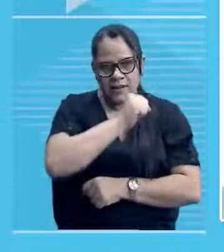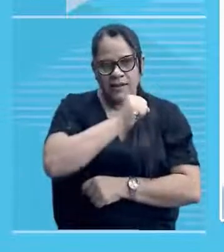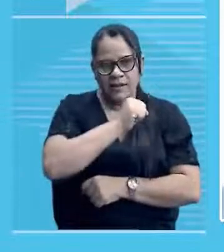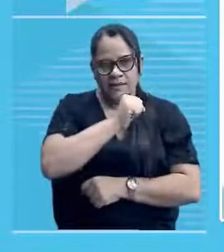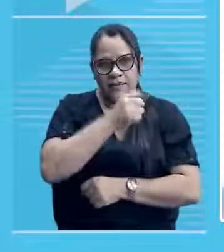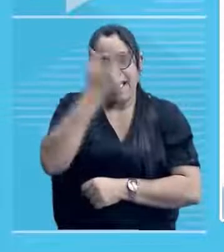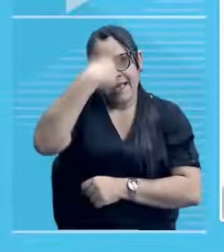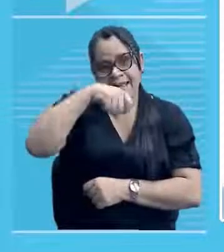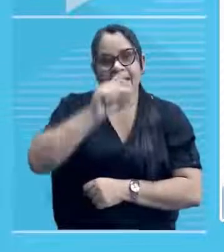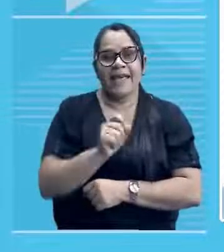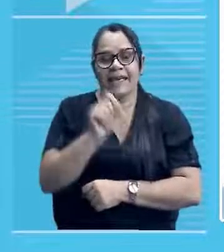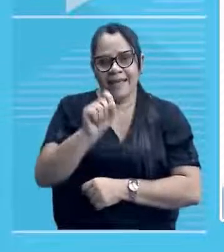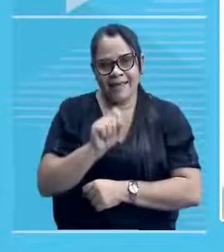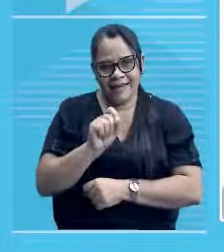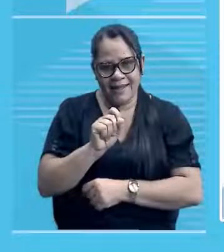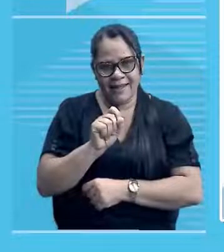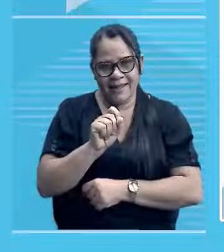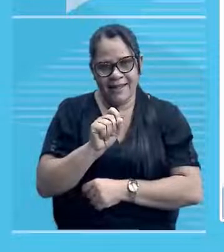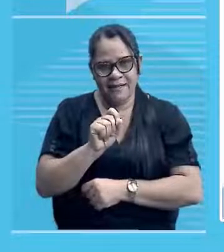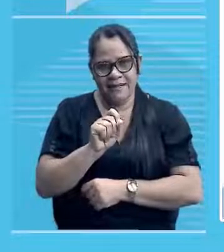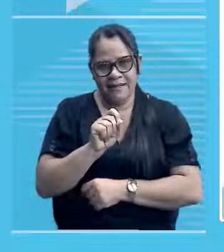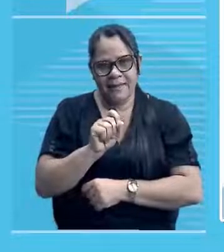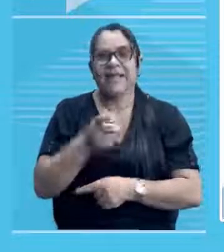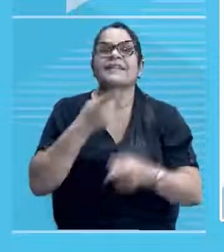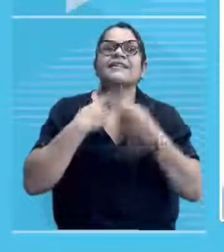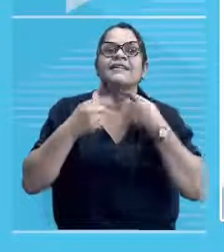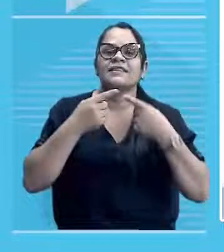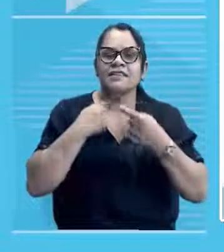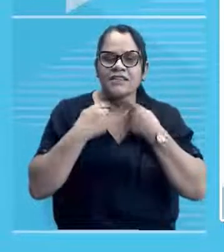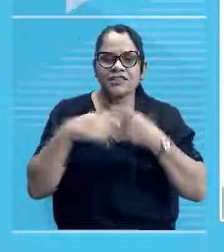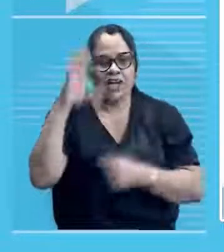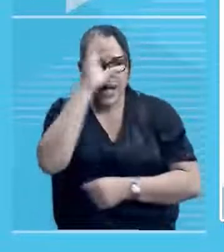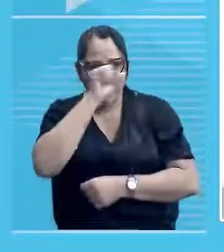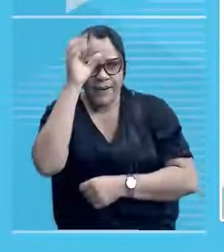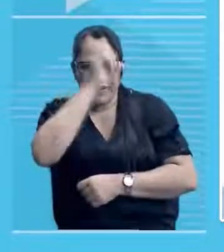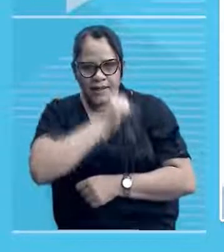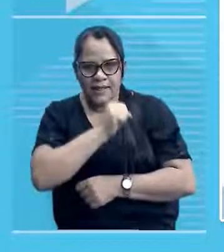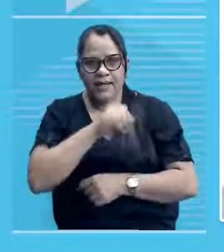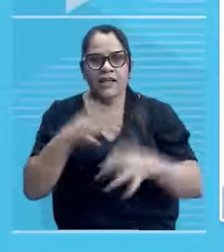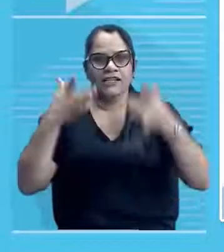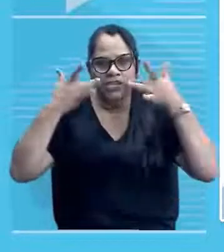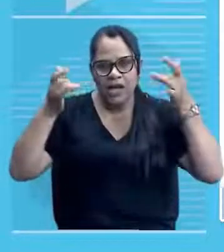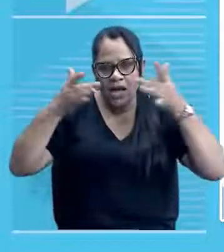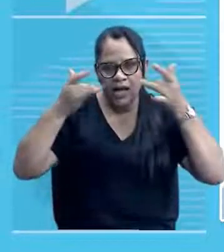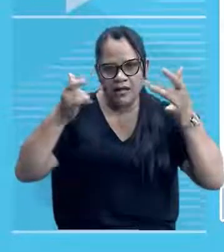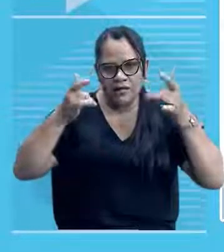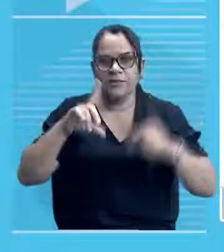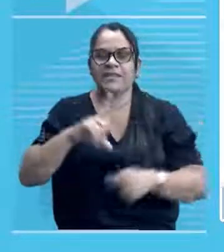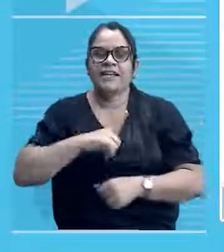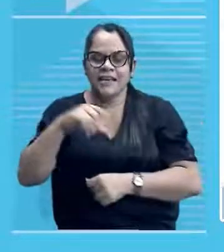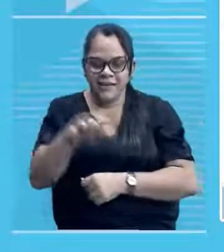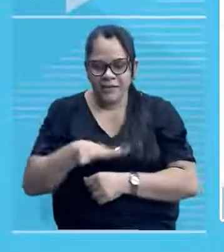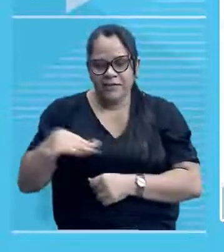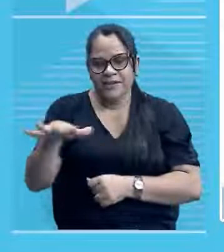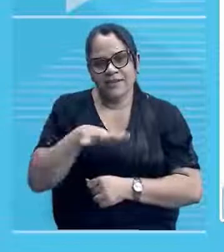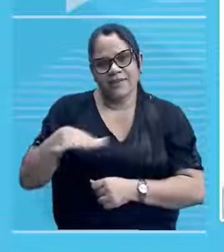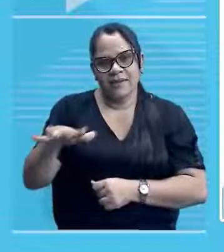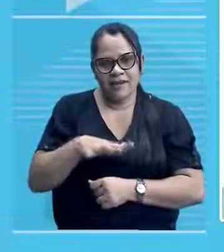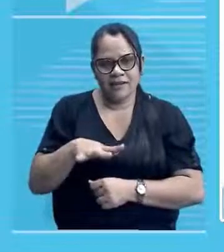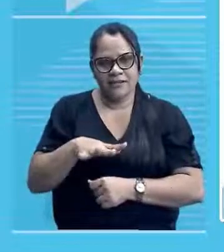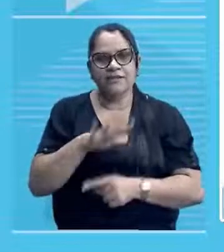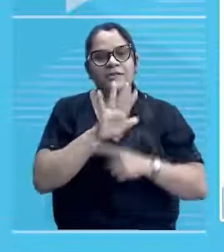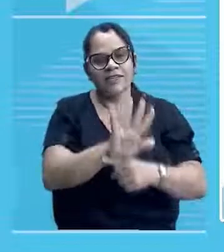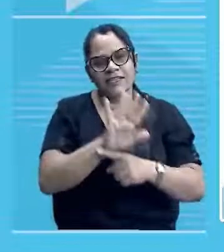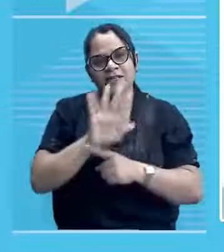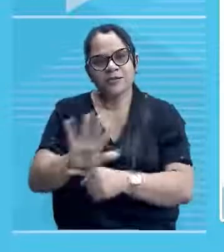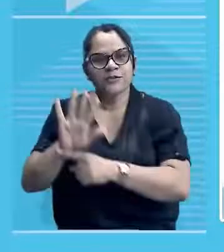enveredar por essa parte de artes cênicas, né? Lá tem esse espaço aí que ajuda